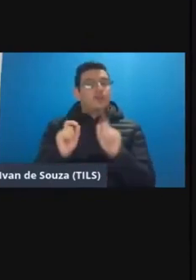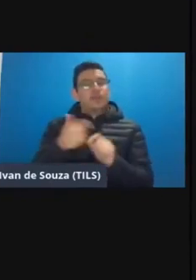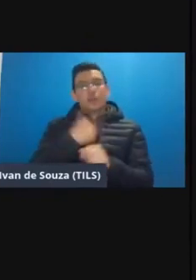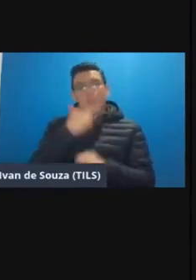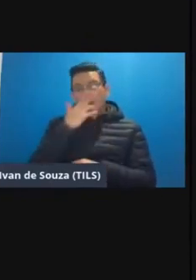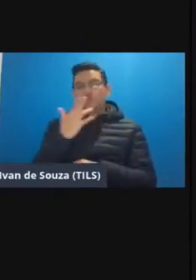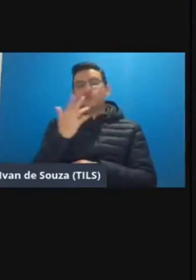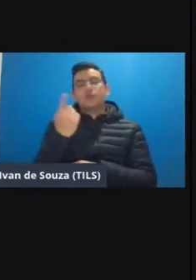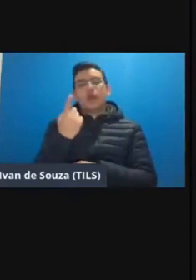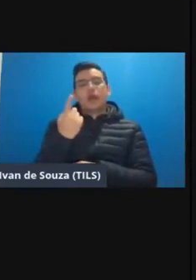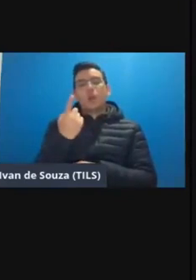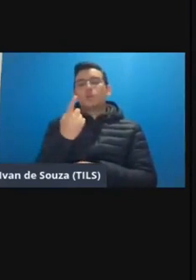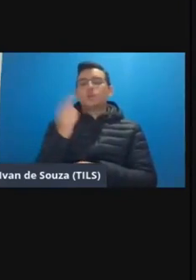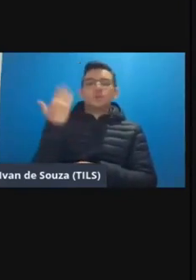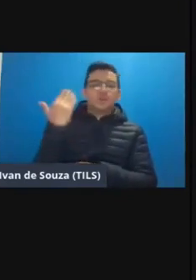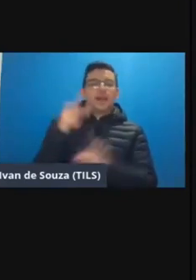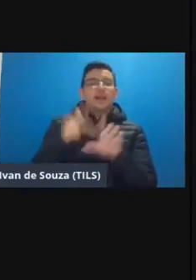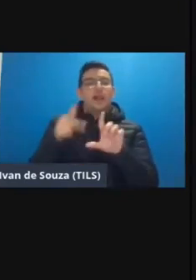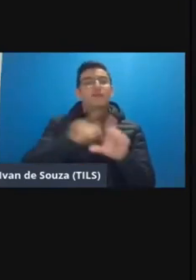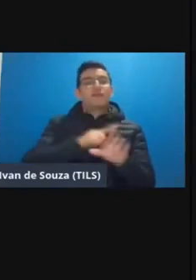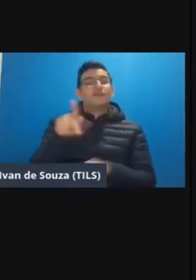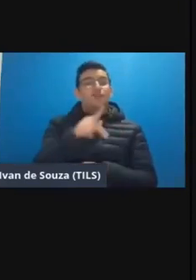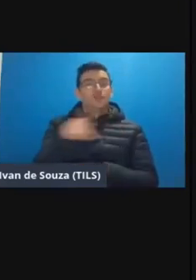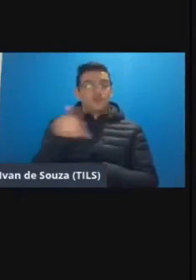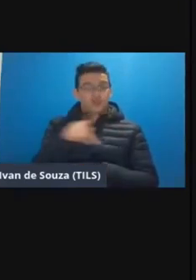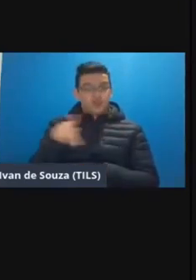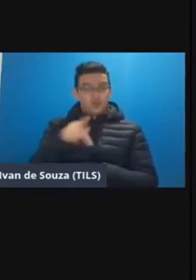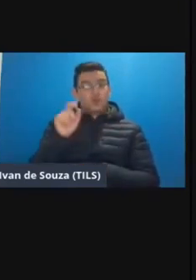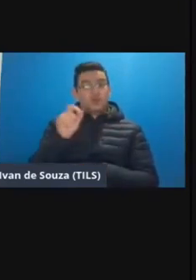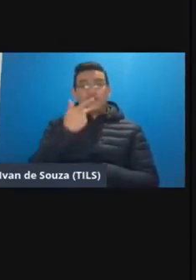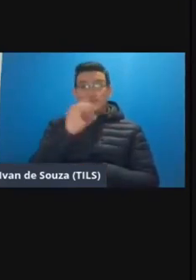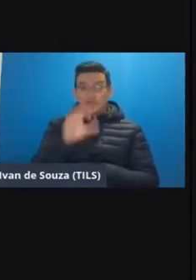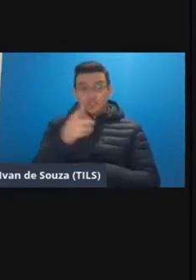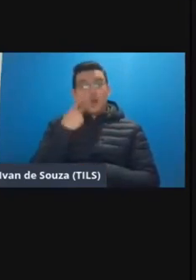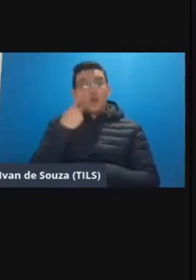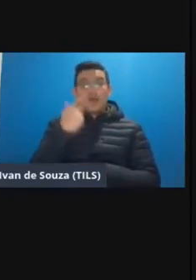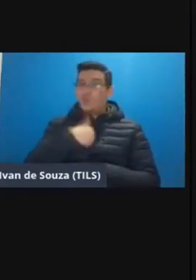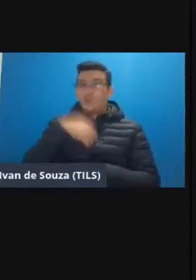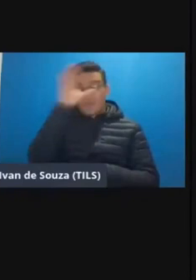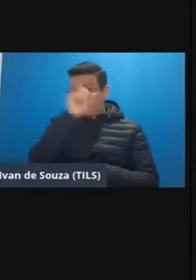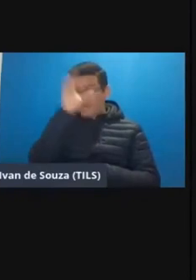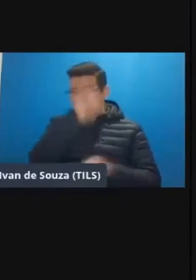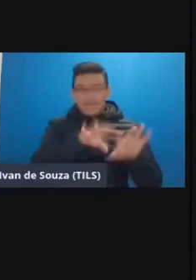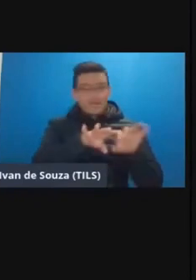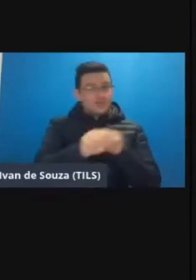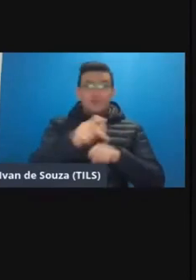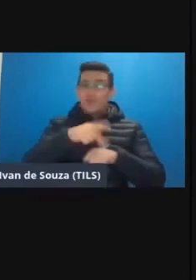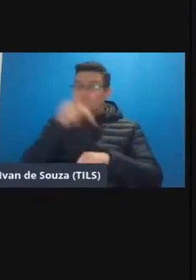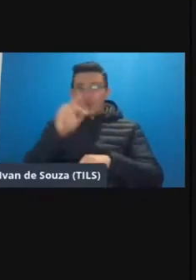penúltima live que nós tivemos teve um professor que justamente disse isso fala olha eu não aprendi nem na graduação nem na